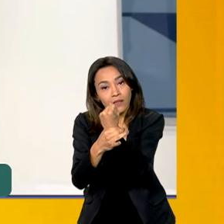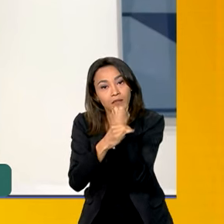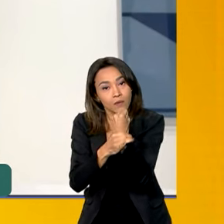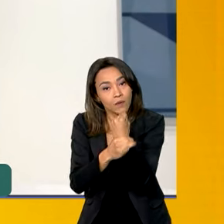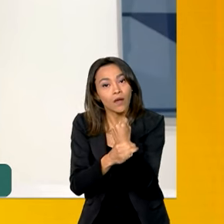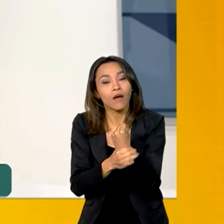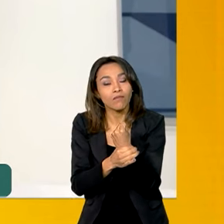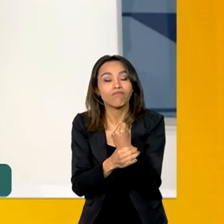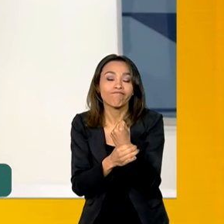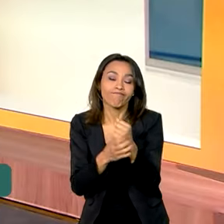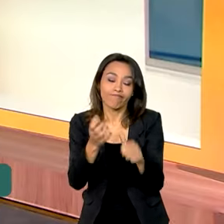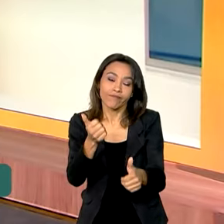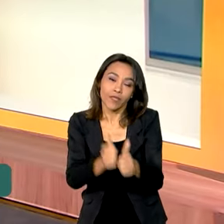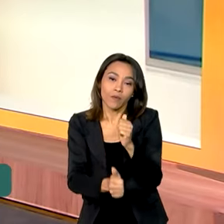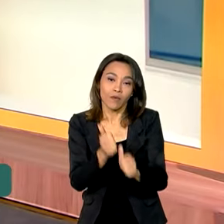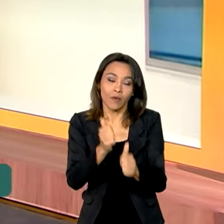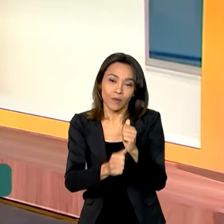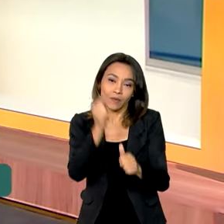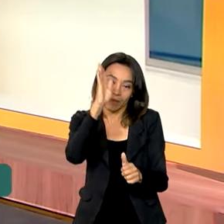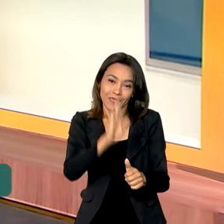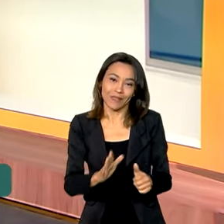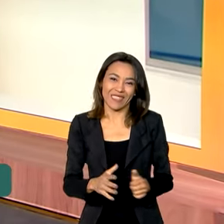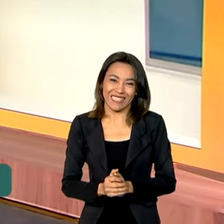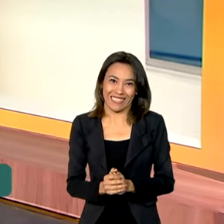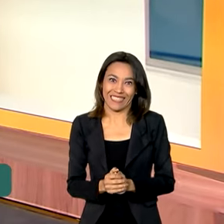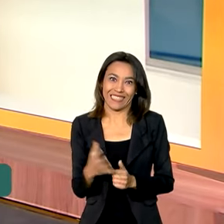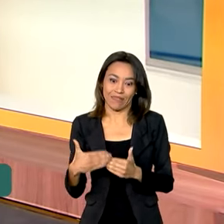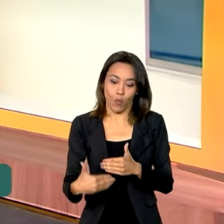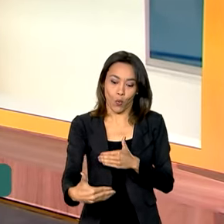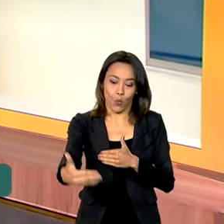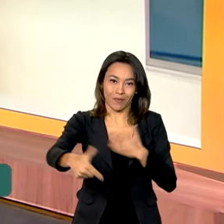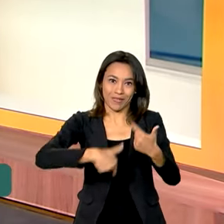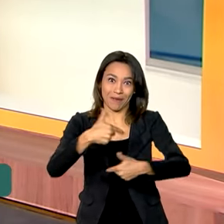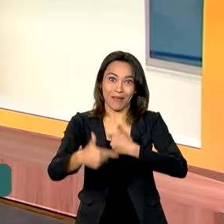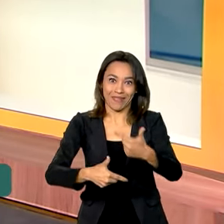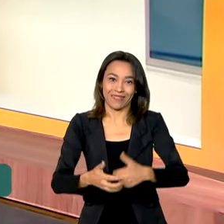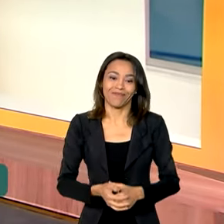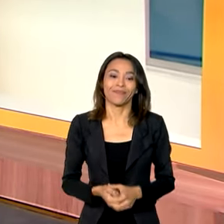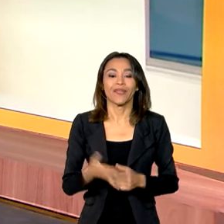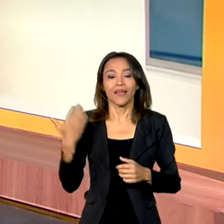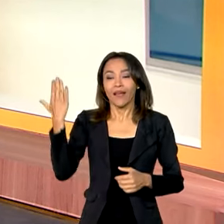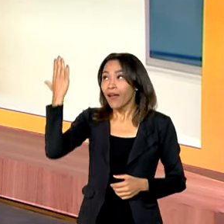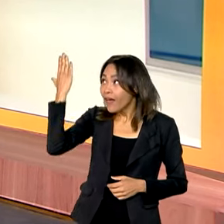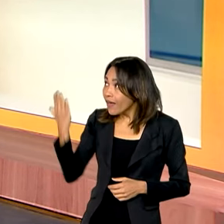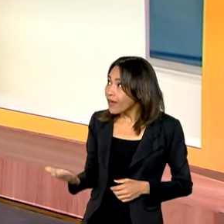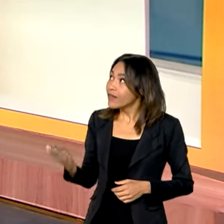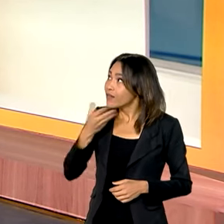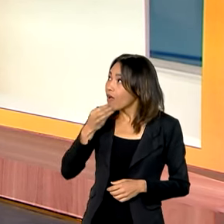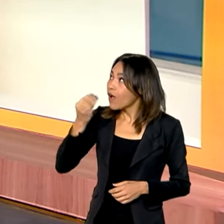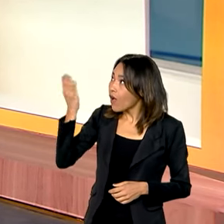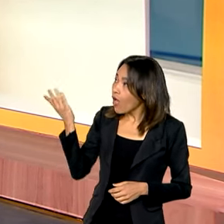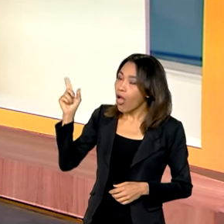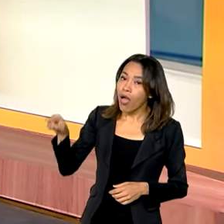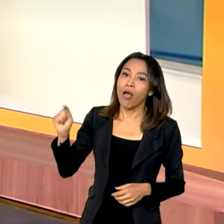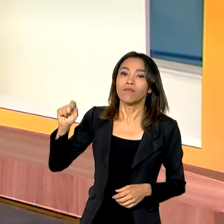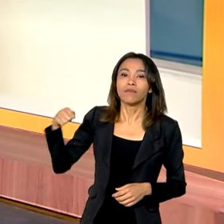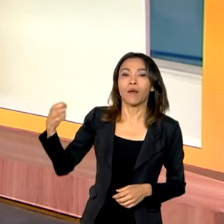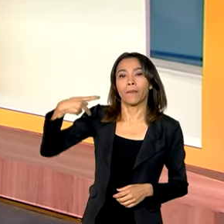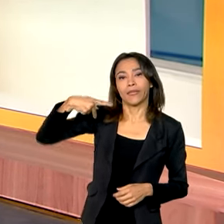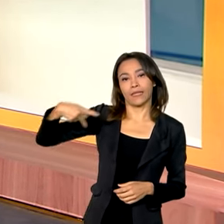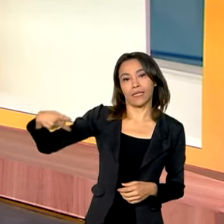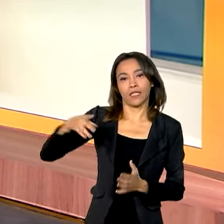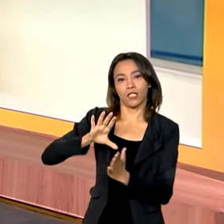abastecimento. Muito trabalho pela frente. Eu conversei com o Edgar Preto, ele que é presidente da Companhia Nacional de